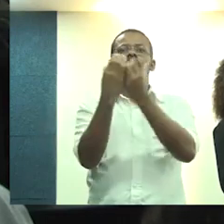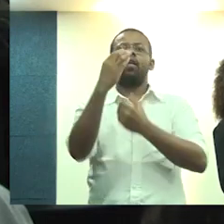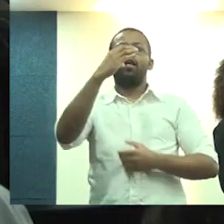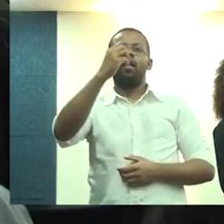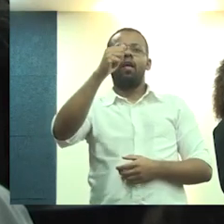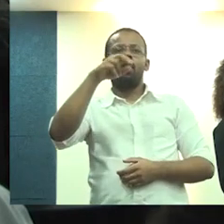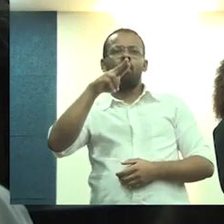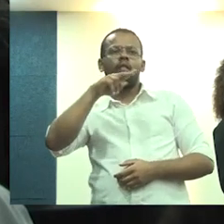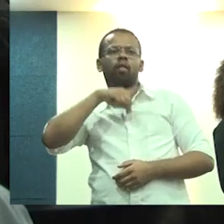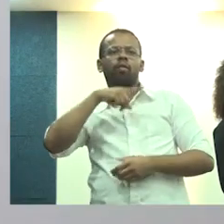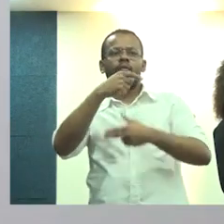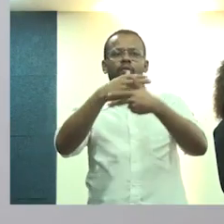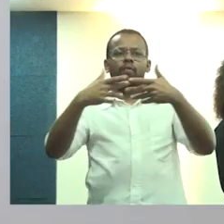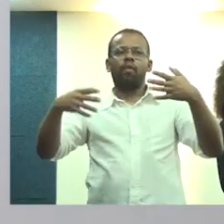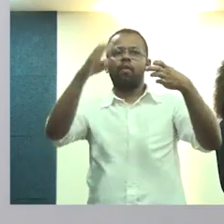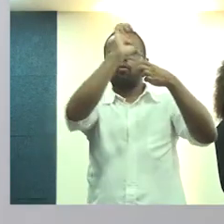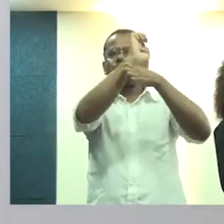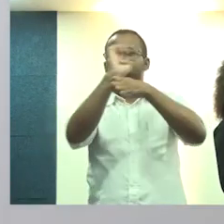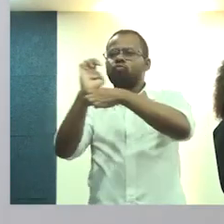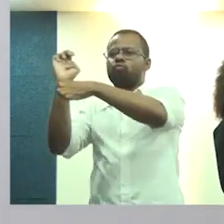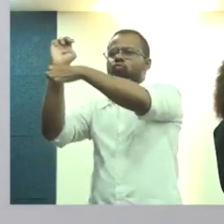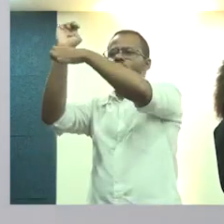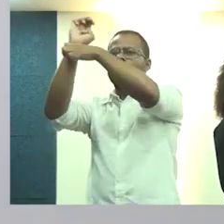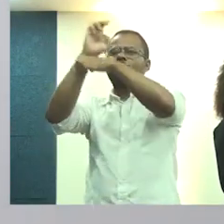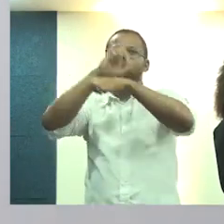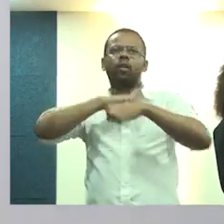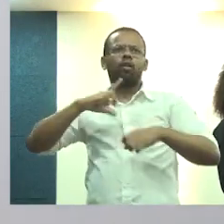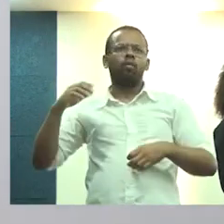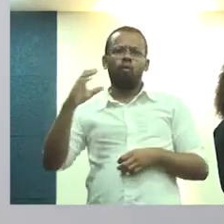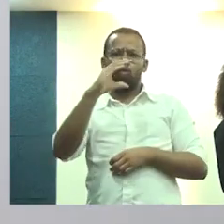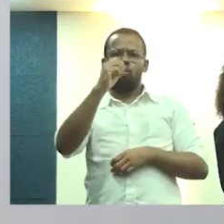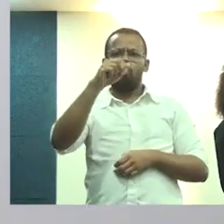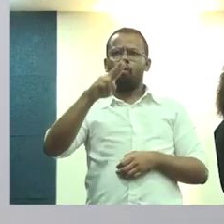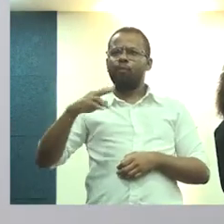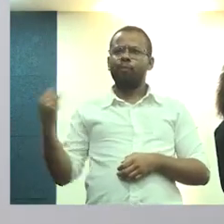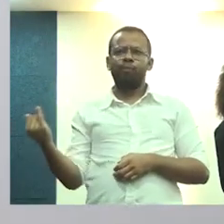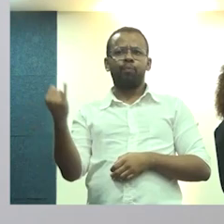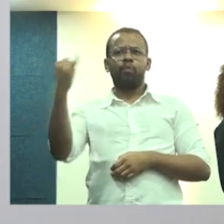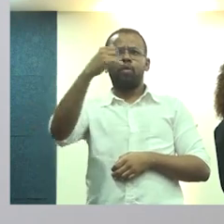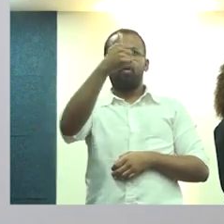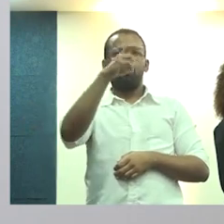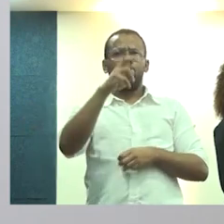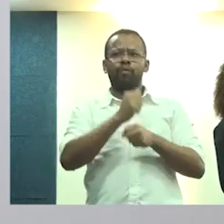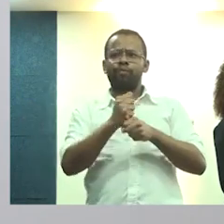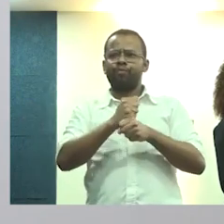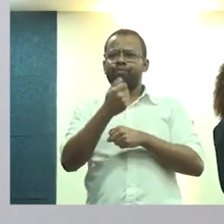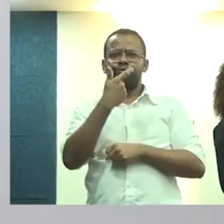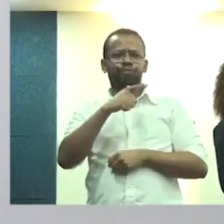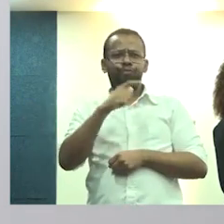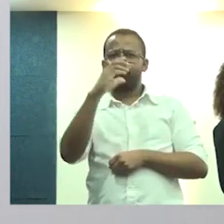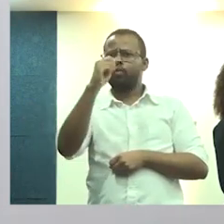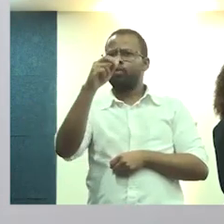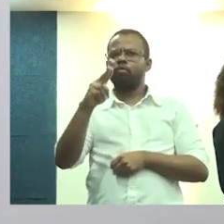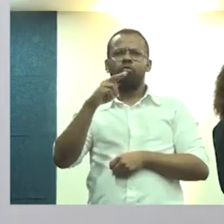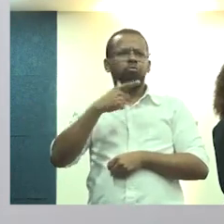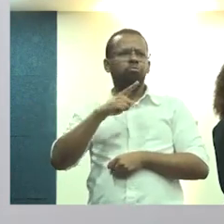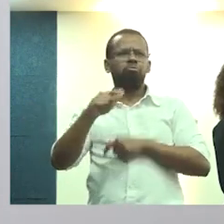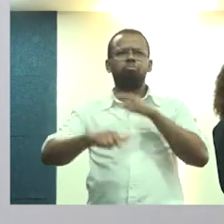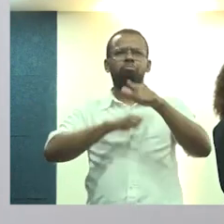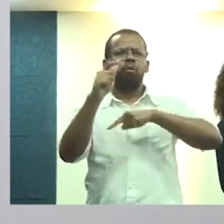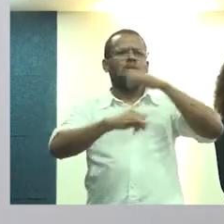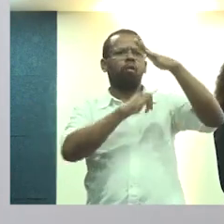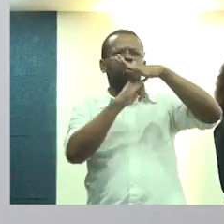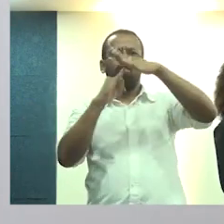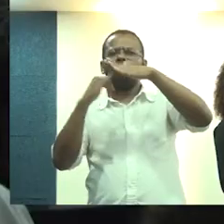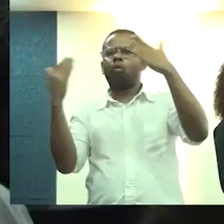CAL promove em vários estados, o CAL-BR também. O CAL foi fundamental nesses 15 anos. Sem o CAL, a gente não teria esse mercado, essas